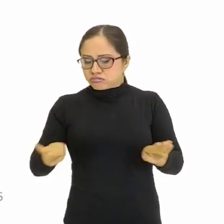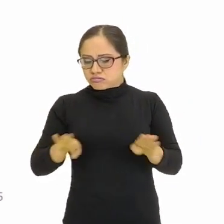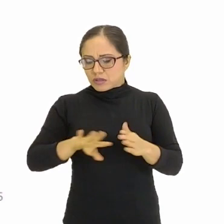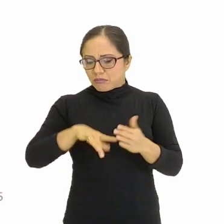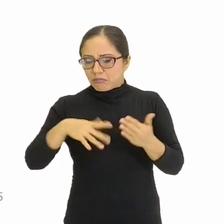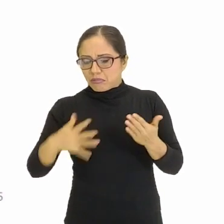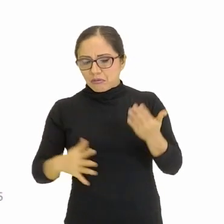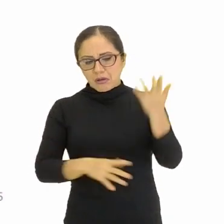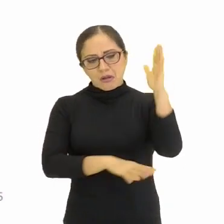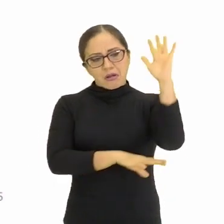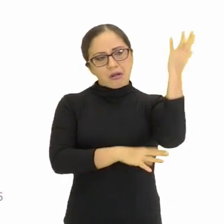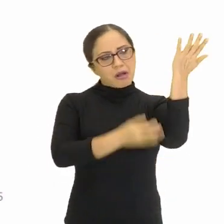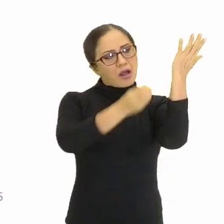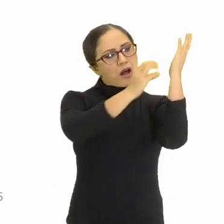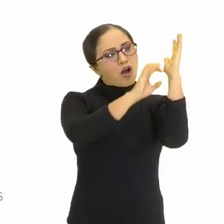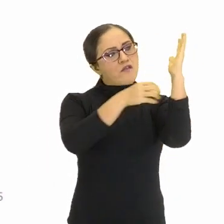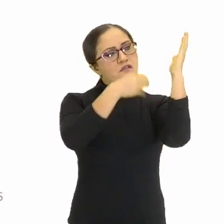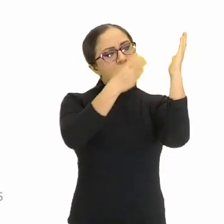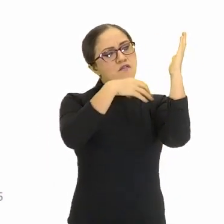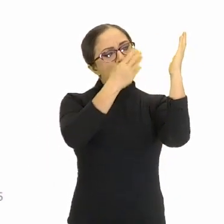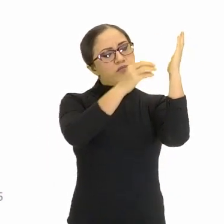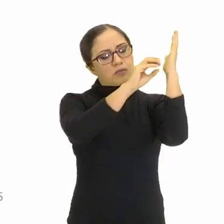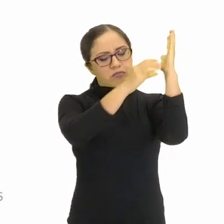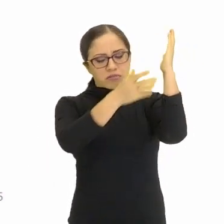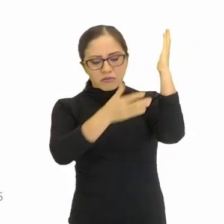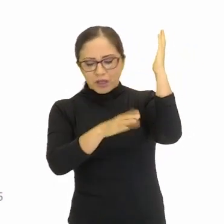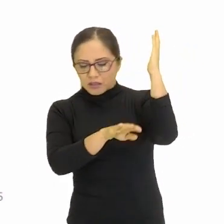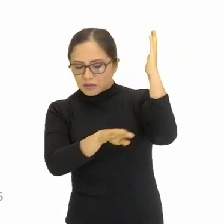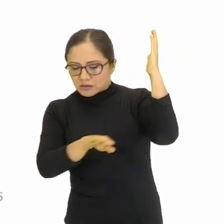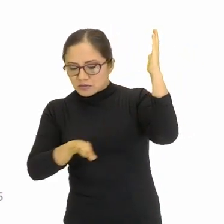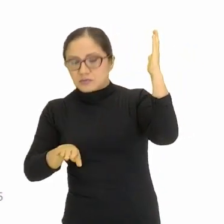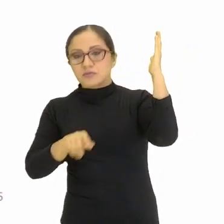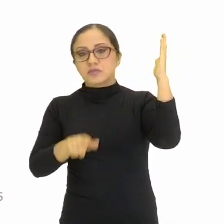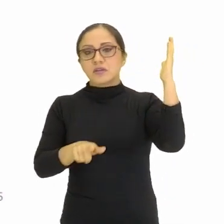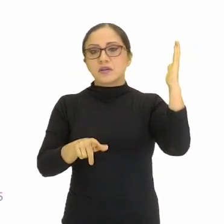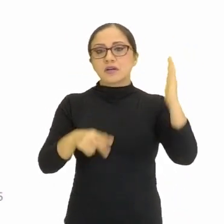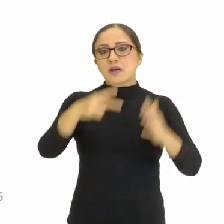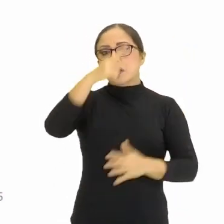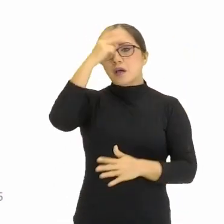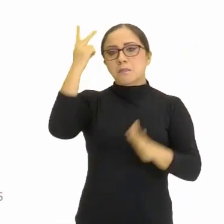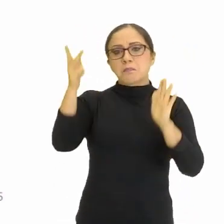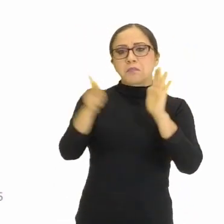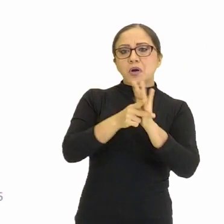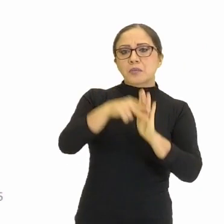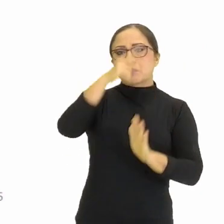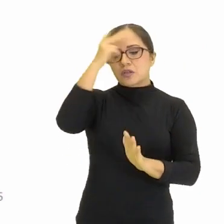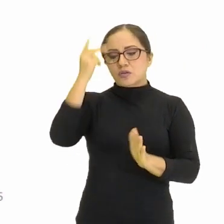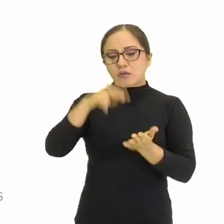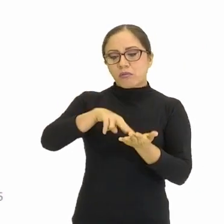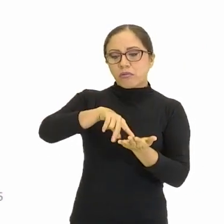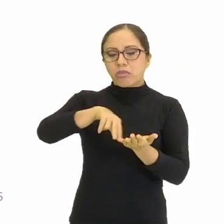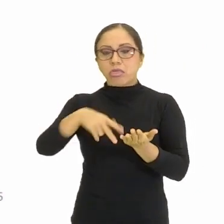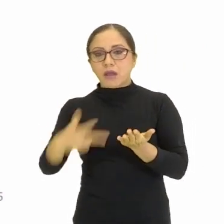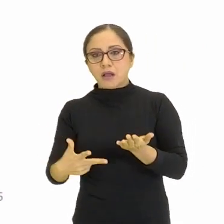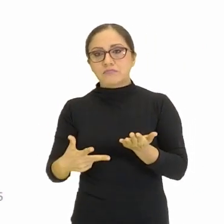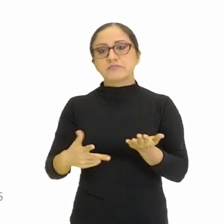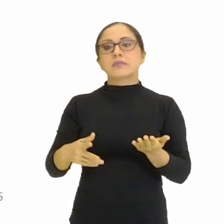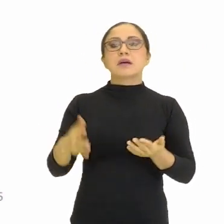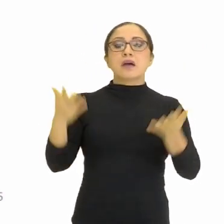árvore, cai copo da mesa, então, a queda, a própria pessoa cai no chão, cair é algo que é natural.